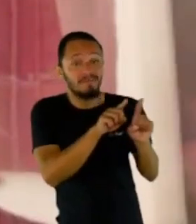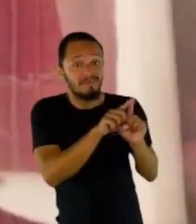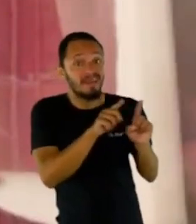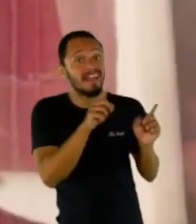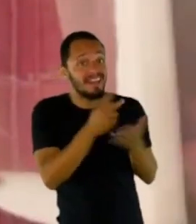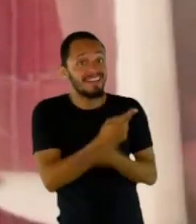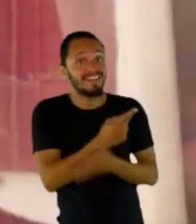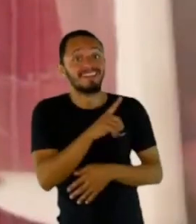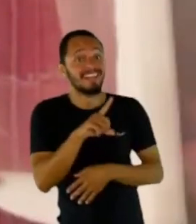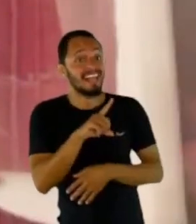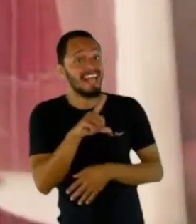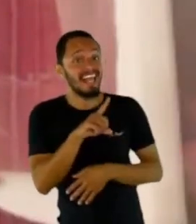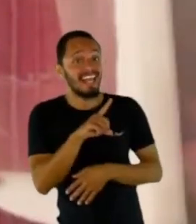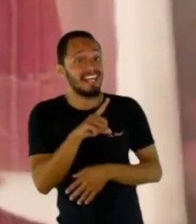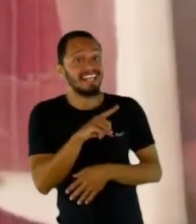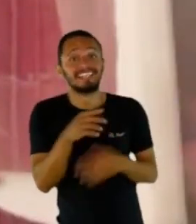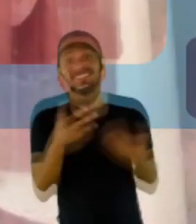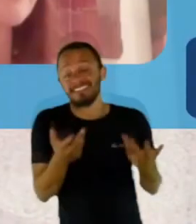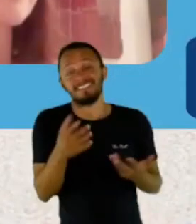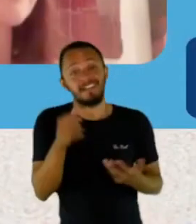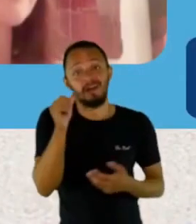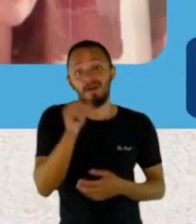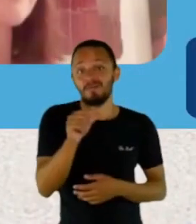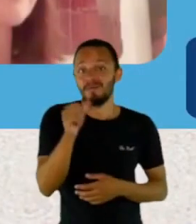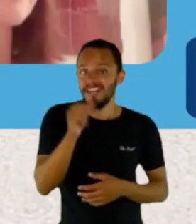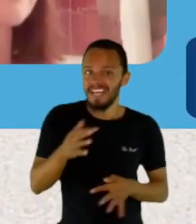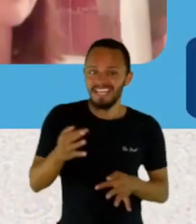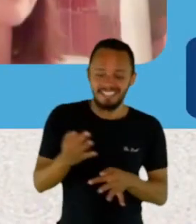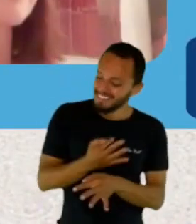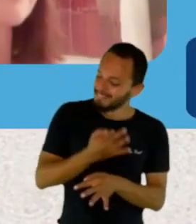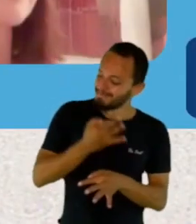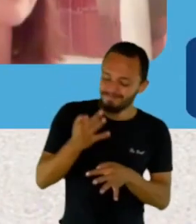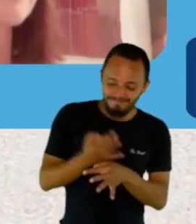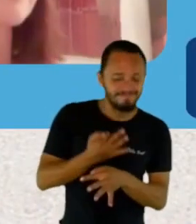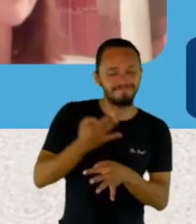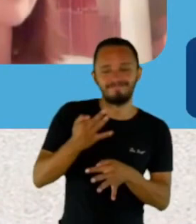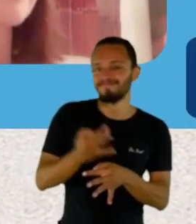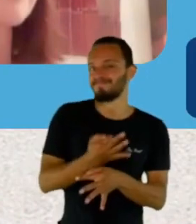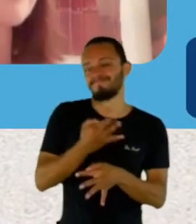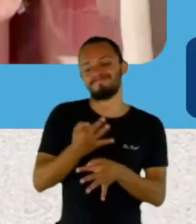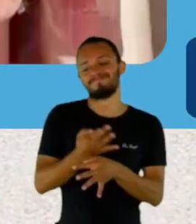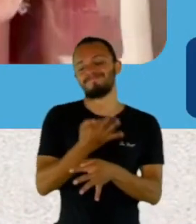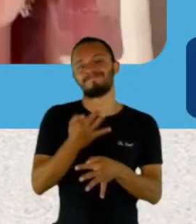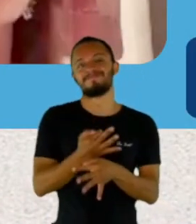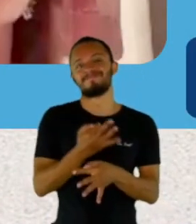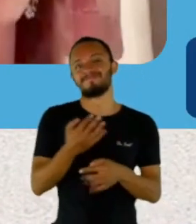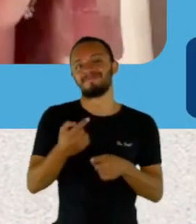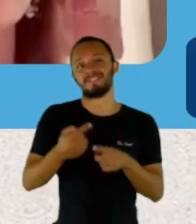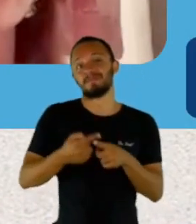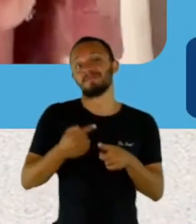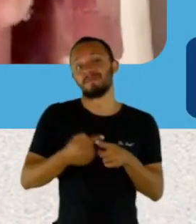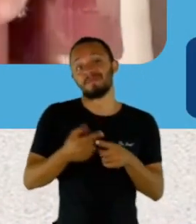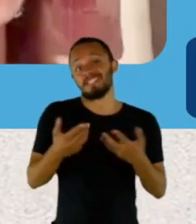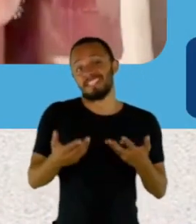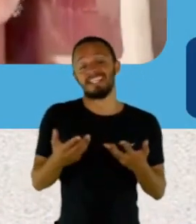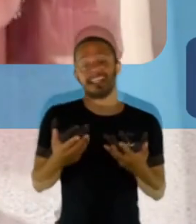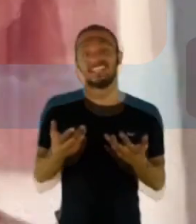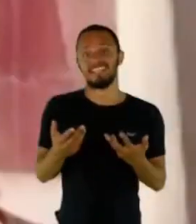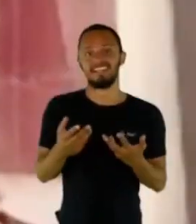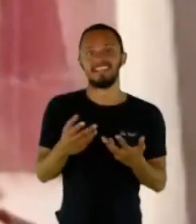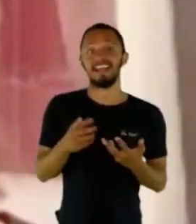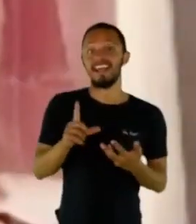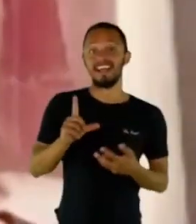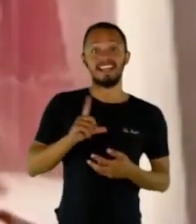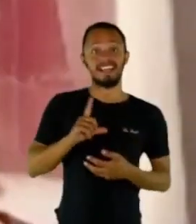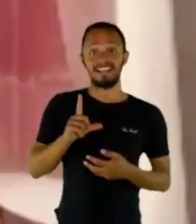essa mulher tem que ser sinal, porque senão vai ficar sem samba no livro. e eu dei o conto para uma passista da